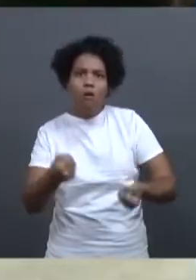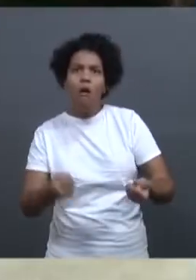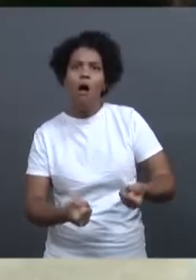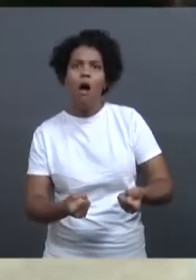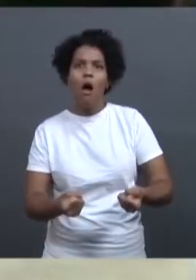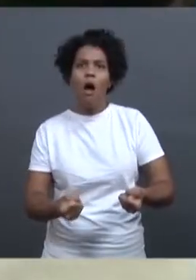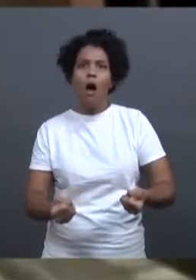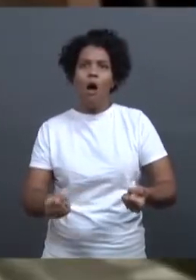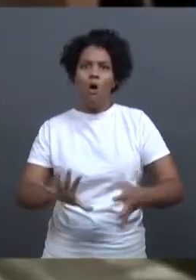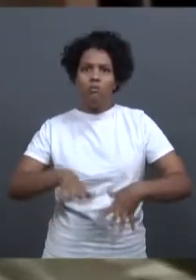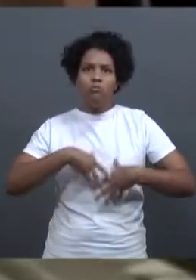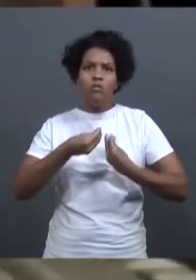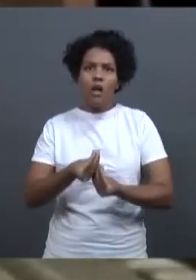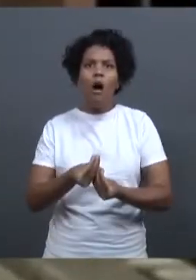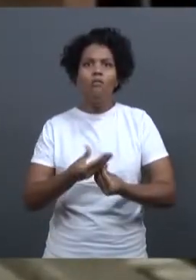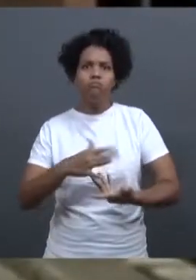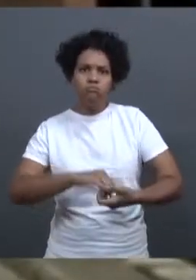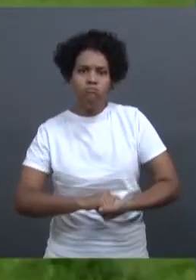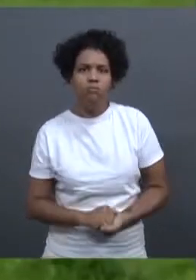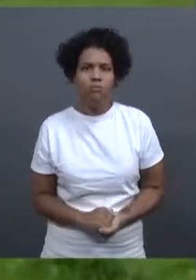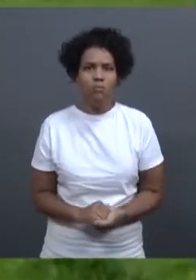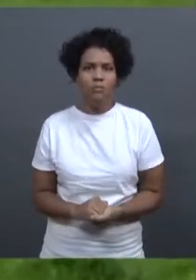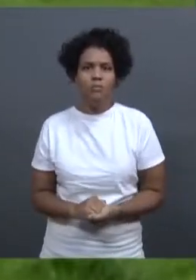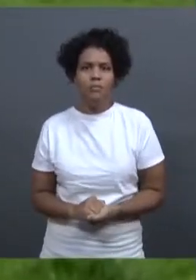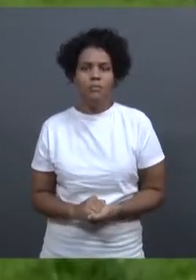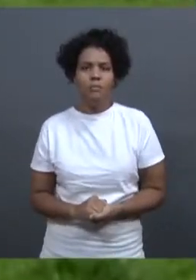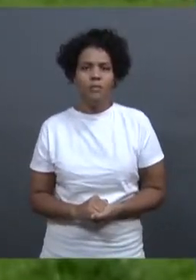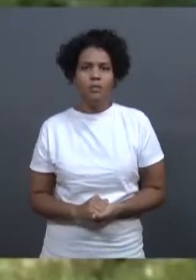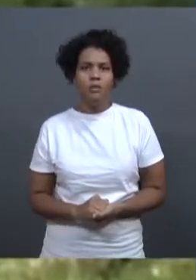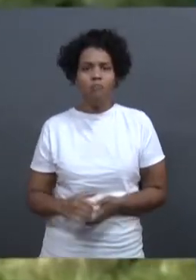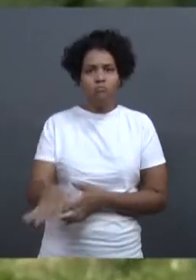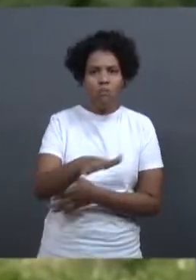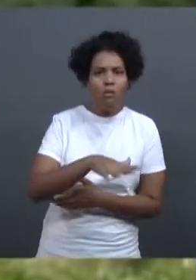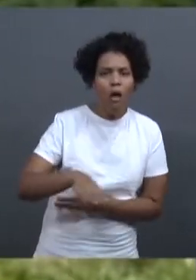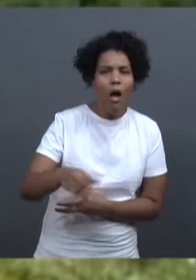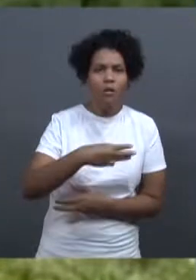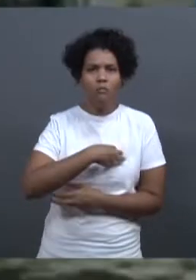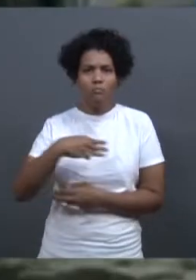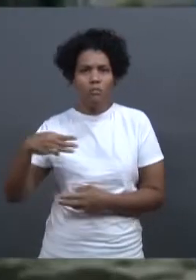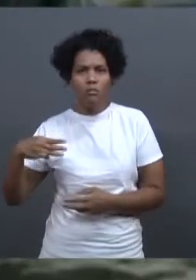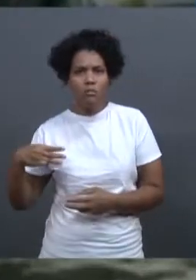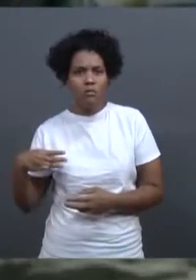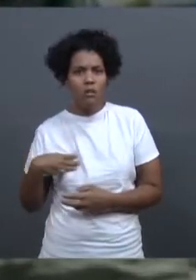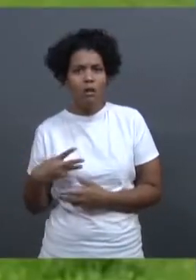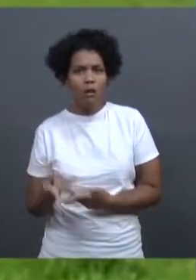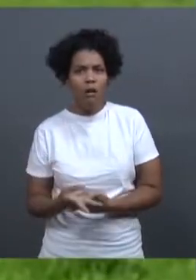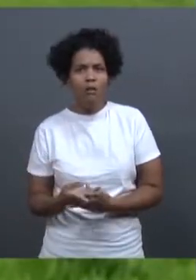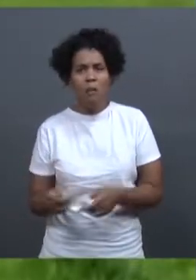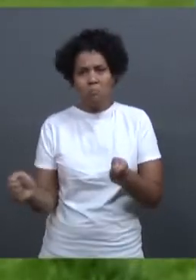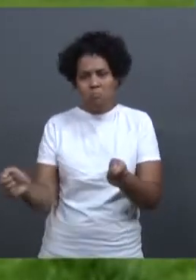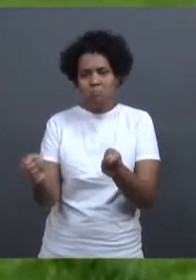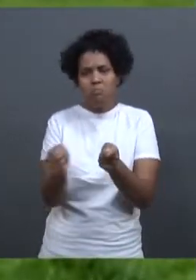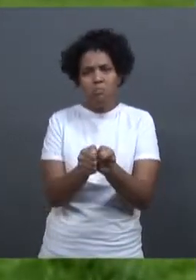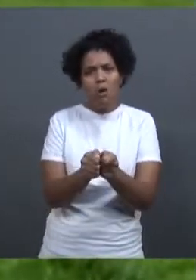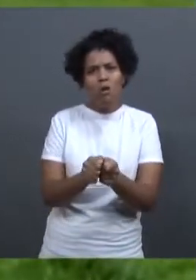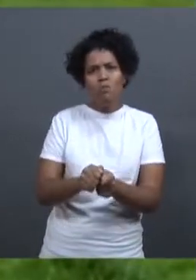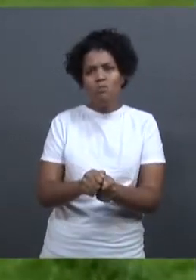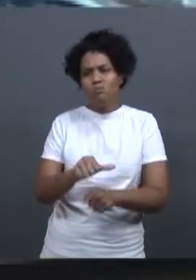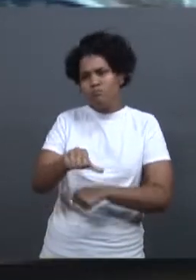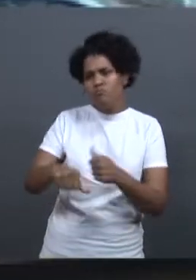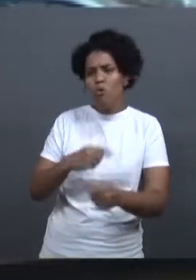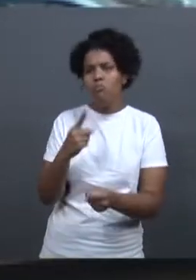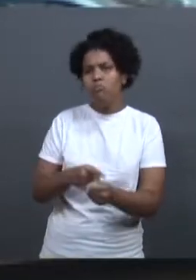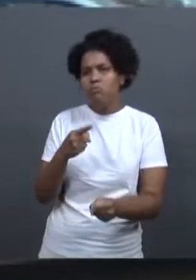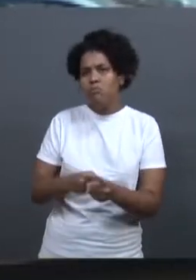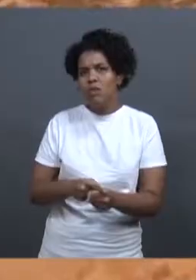Com aproximadamente 600 habitantes, Bento Rodrigues fica a 25 quilômetros de Mariana, região central de Minas Gerais. Só a